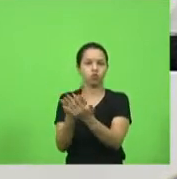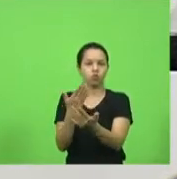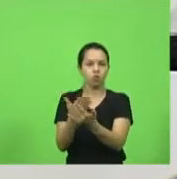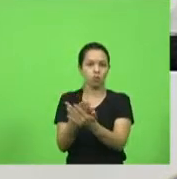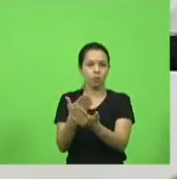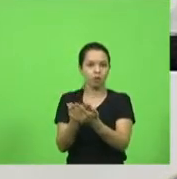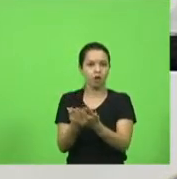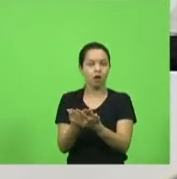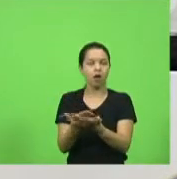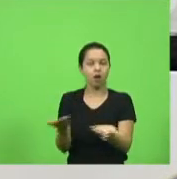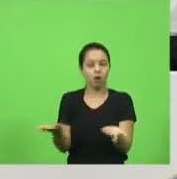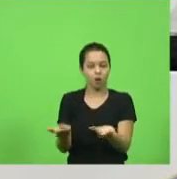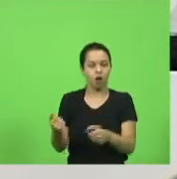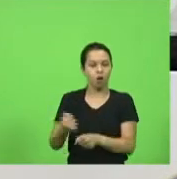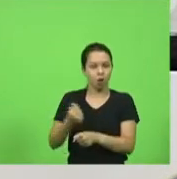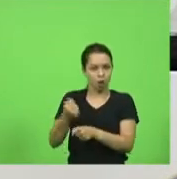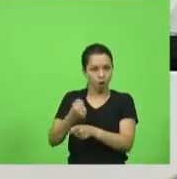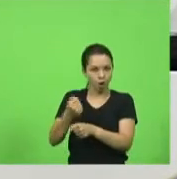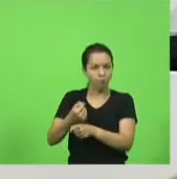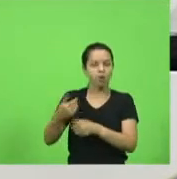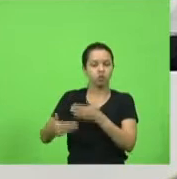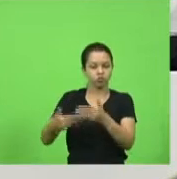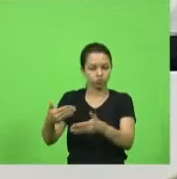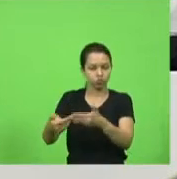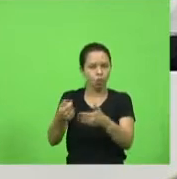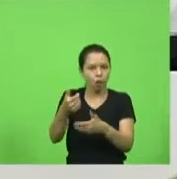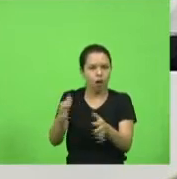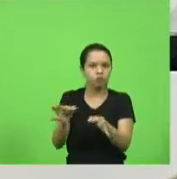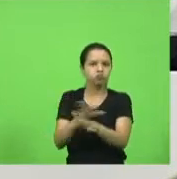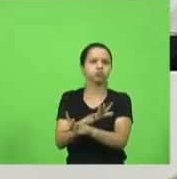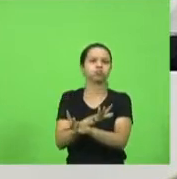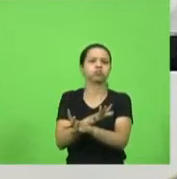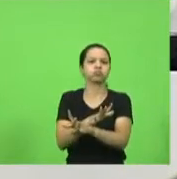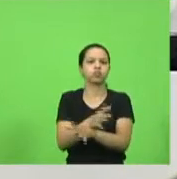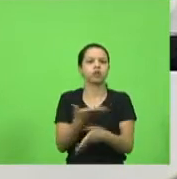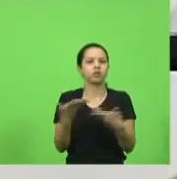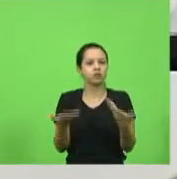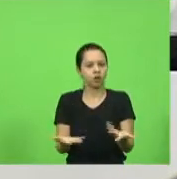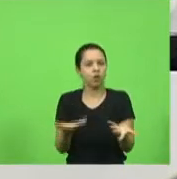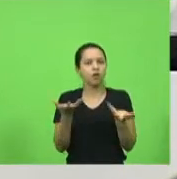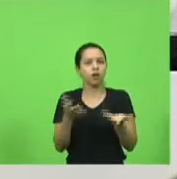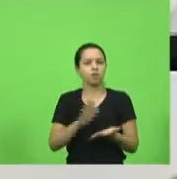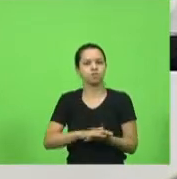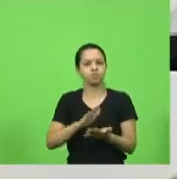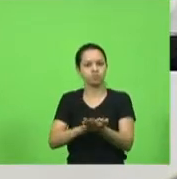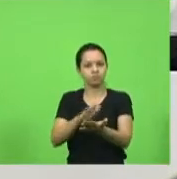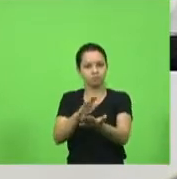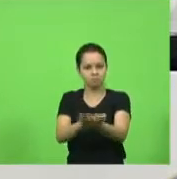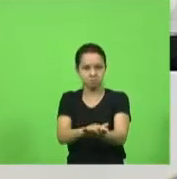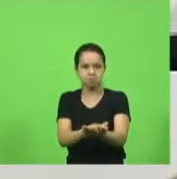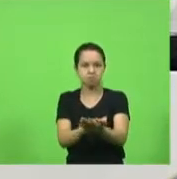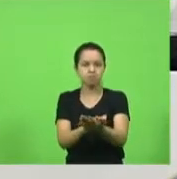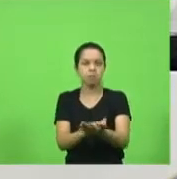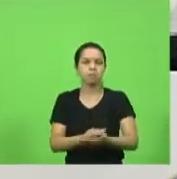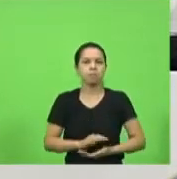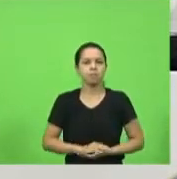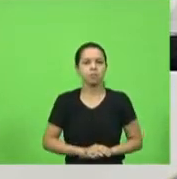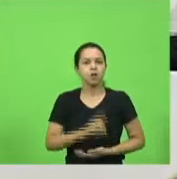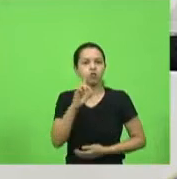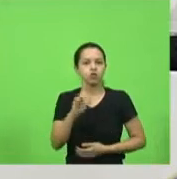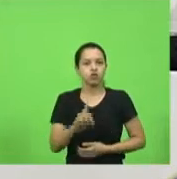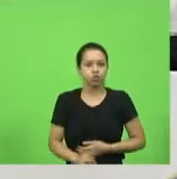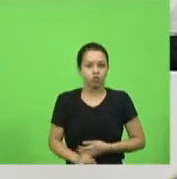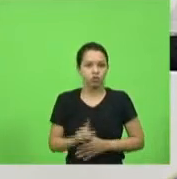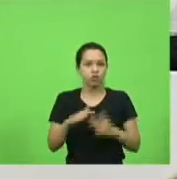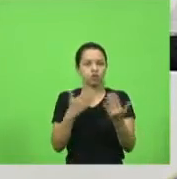andando e está sendo concluída. Então, eu quero render aqui os parabéns ao diretor da